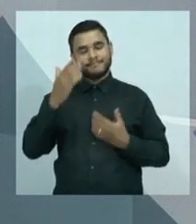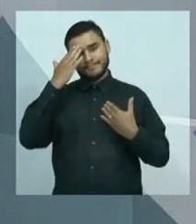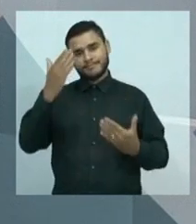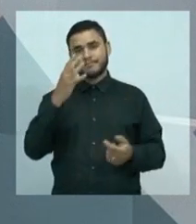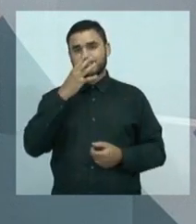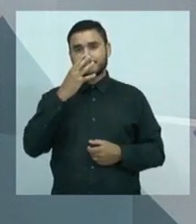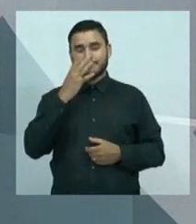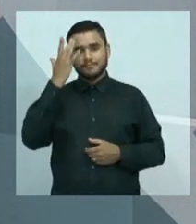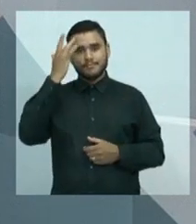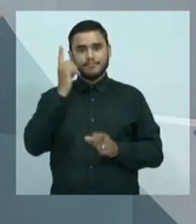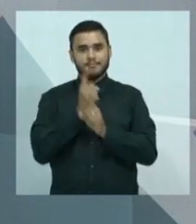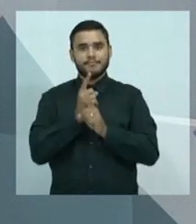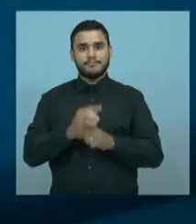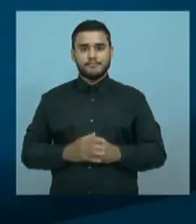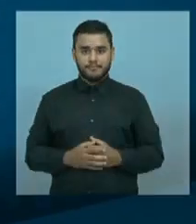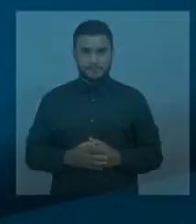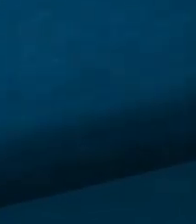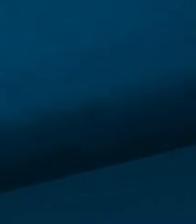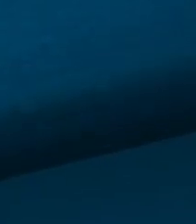companhia e amanhã.